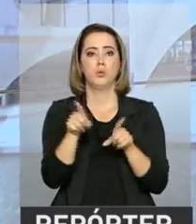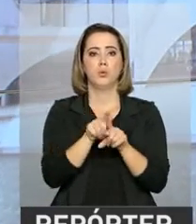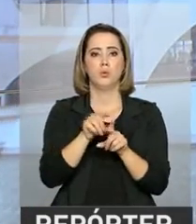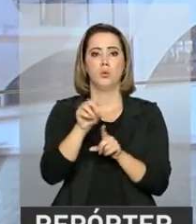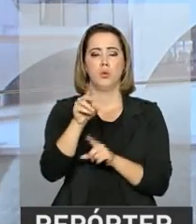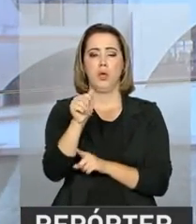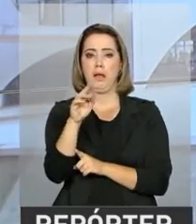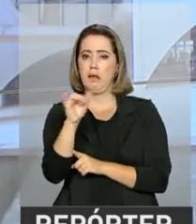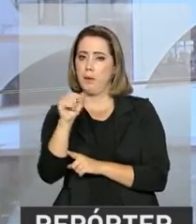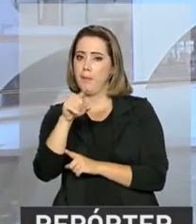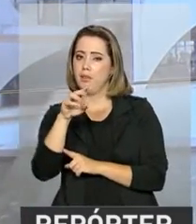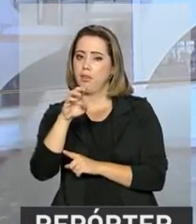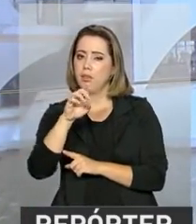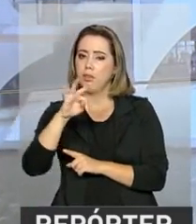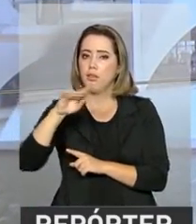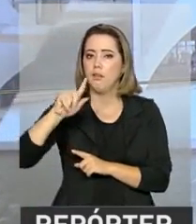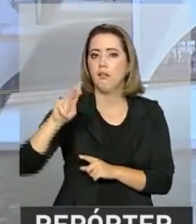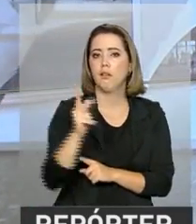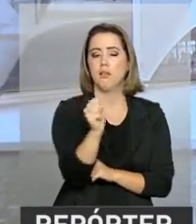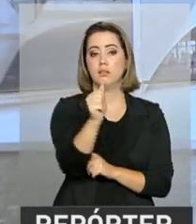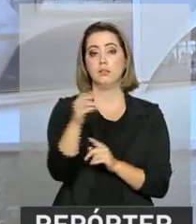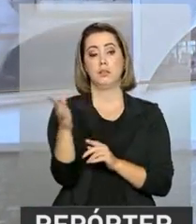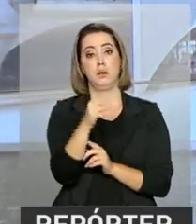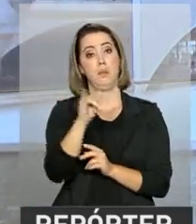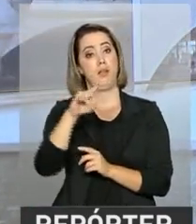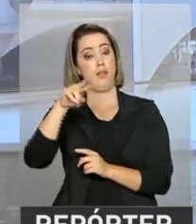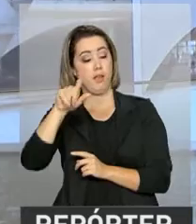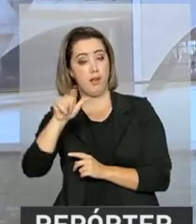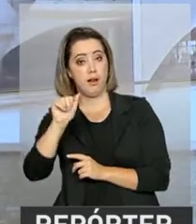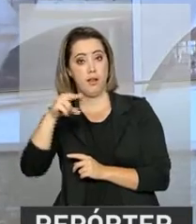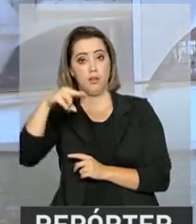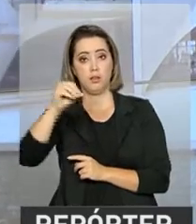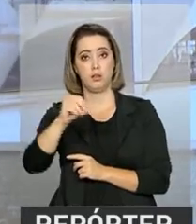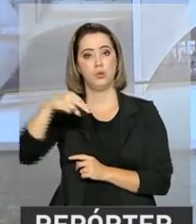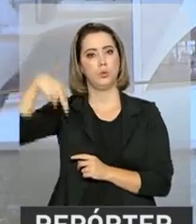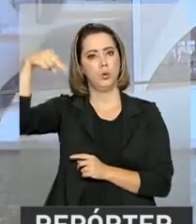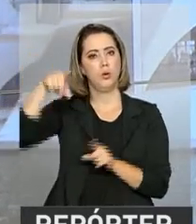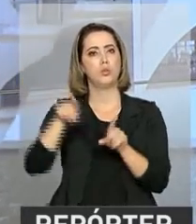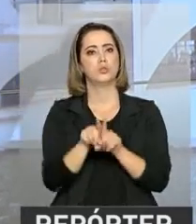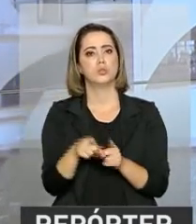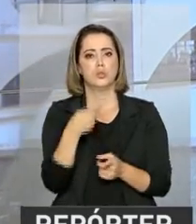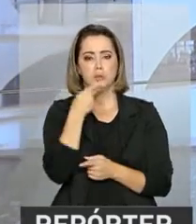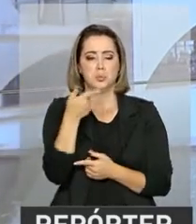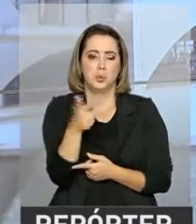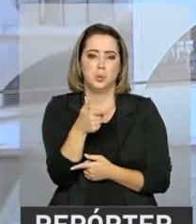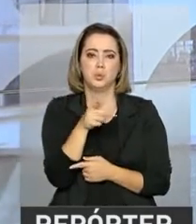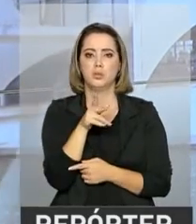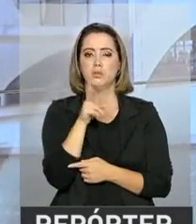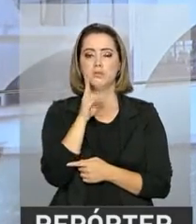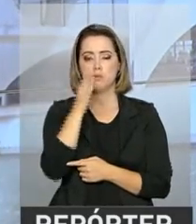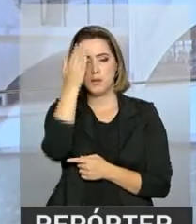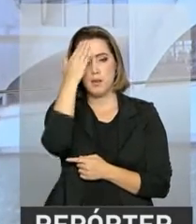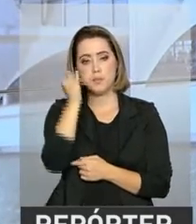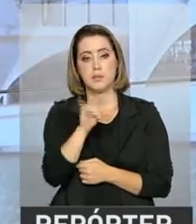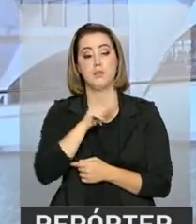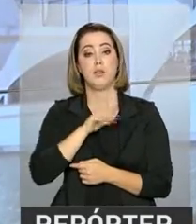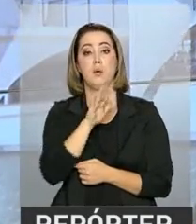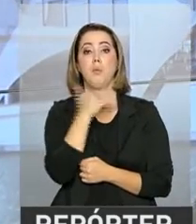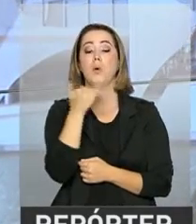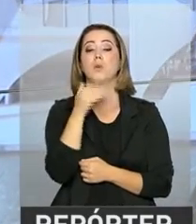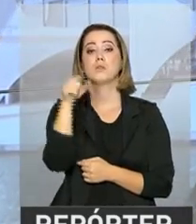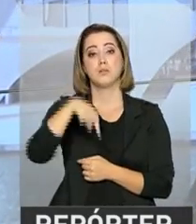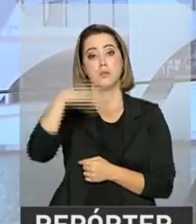Irlanda do Norte. O Itamaraty destaca também que não há registro de brasileiros entre as vítimas do ataque. O núcleo de